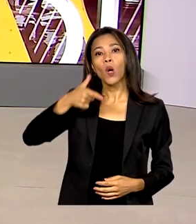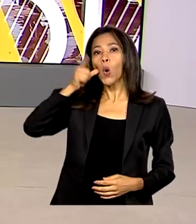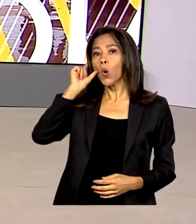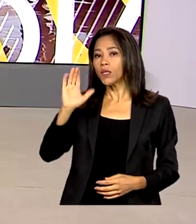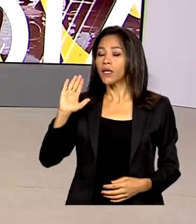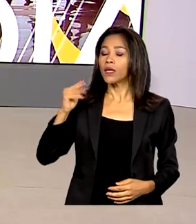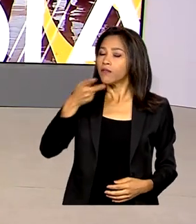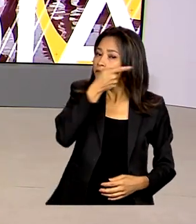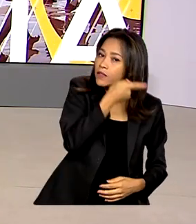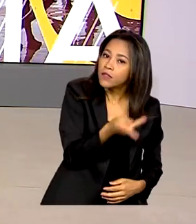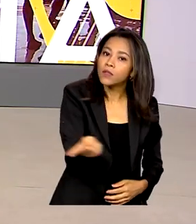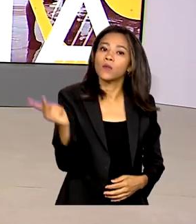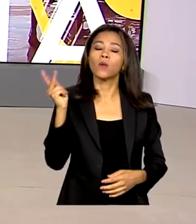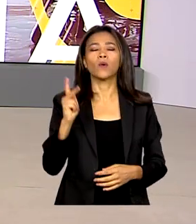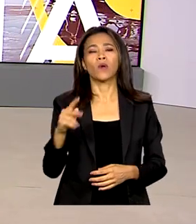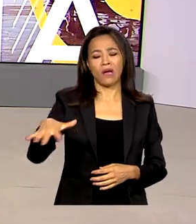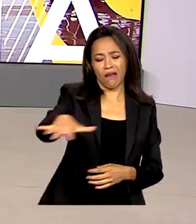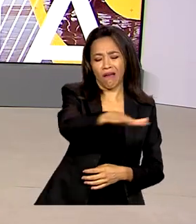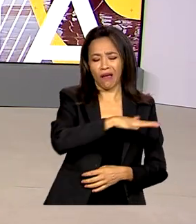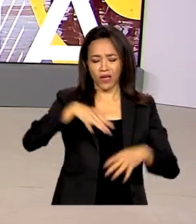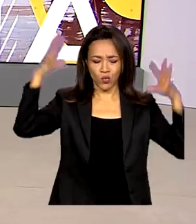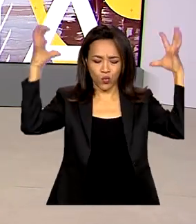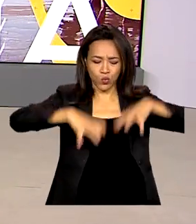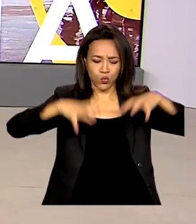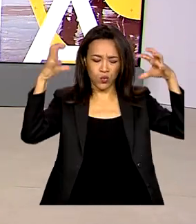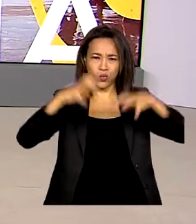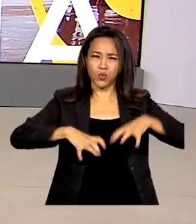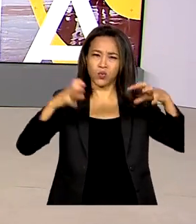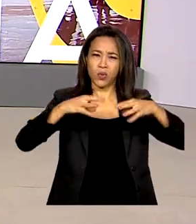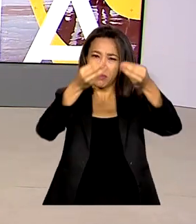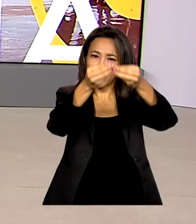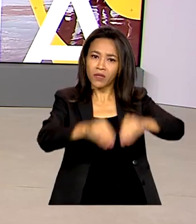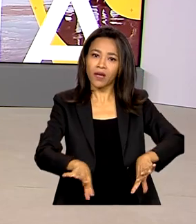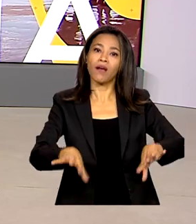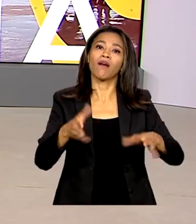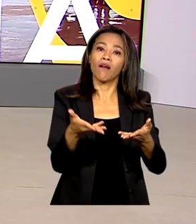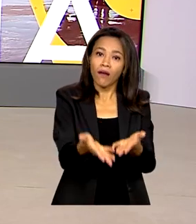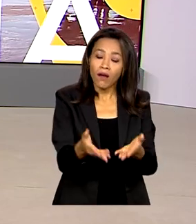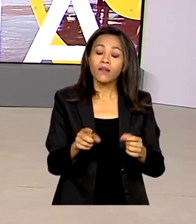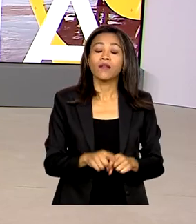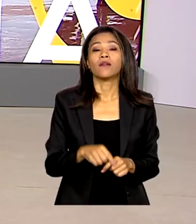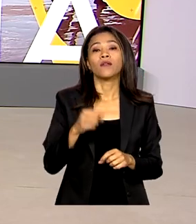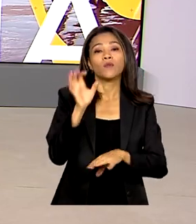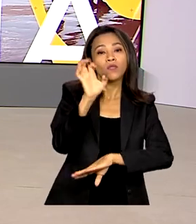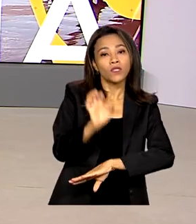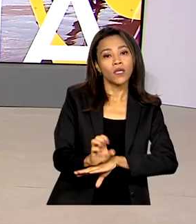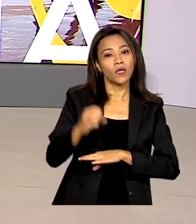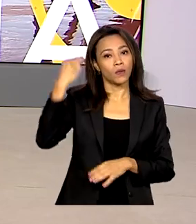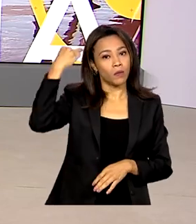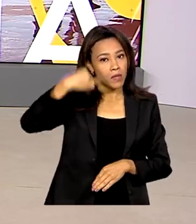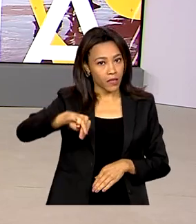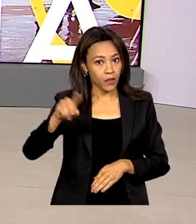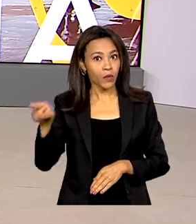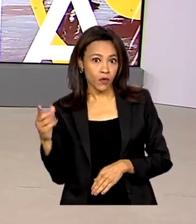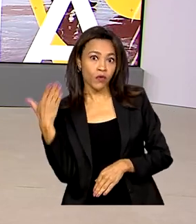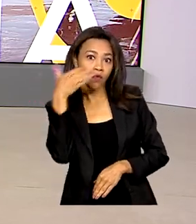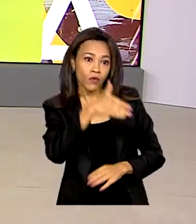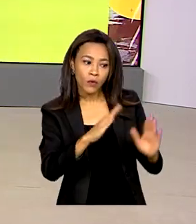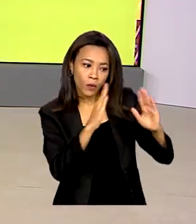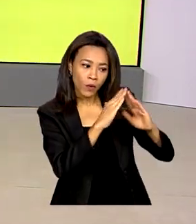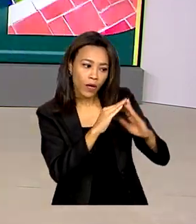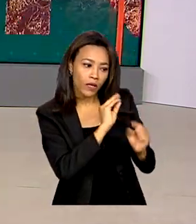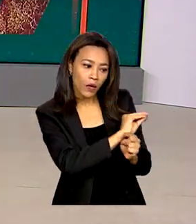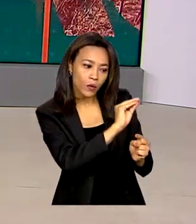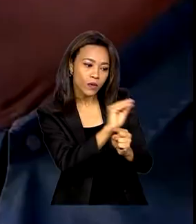pelas chuvas no Maranhão. Ele sobrevoou a região e também foi a um centro de convivência que está abrigando famílias que perderam